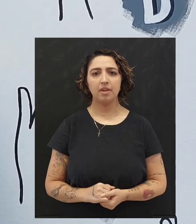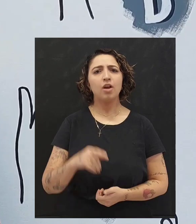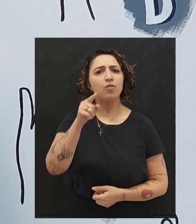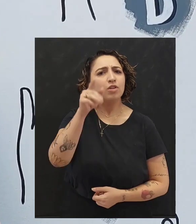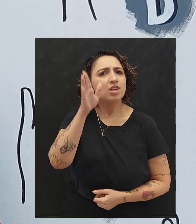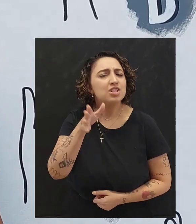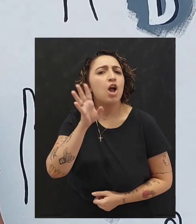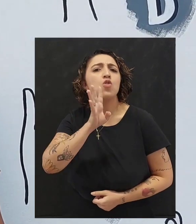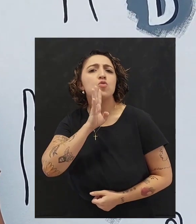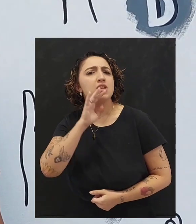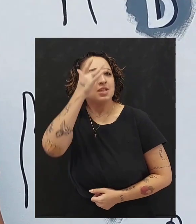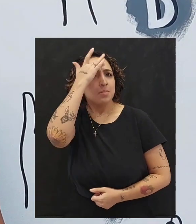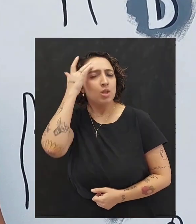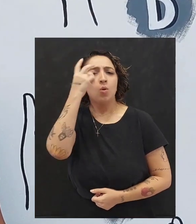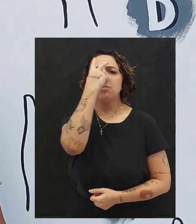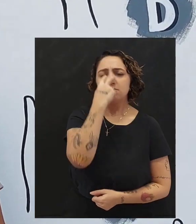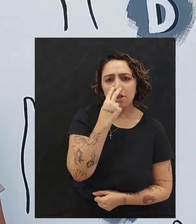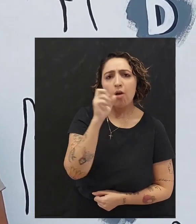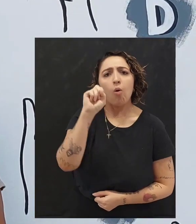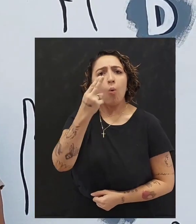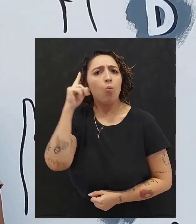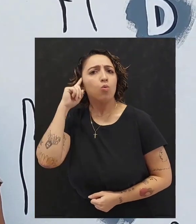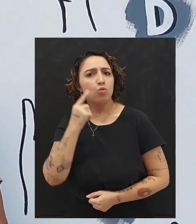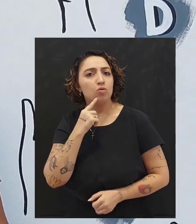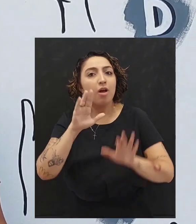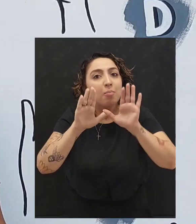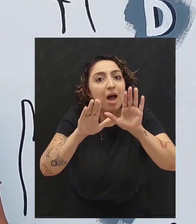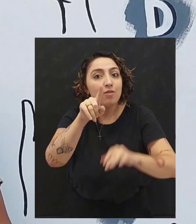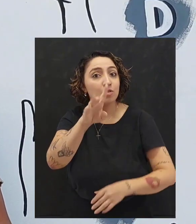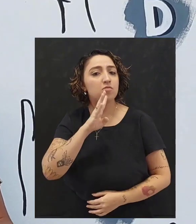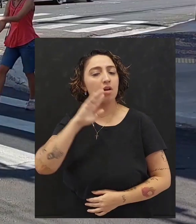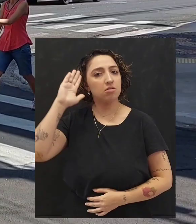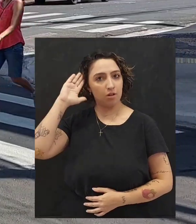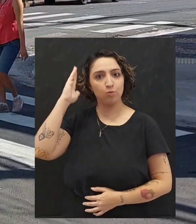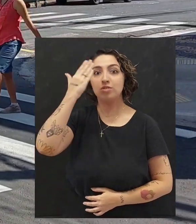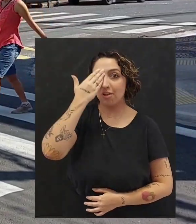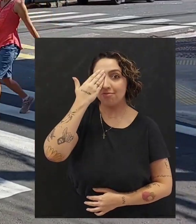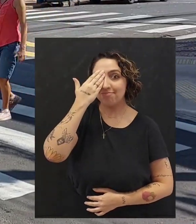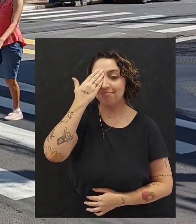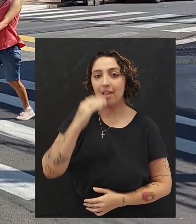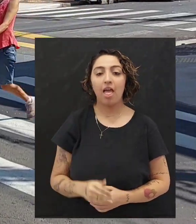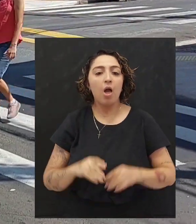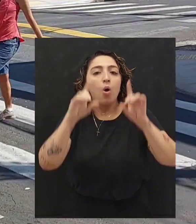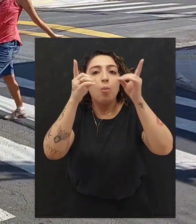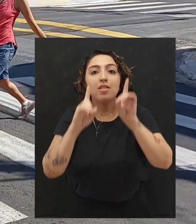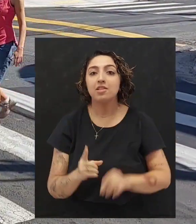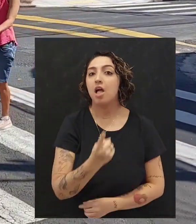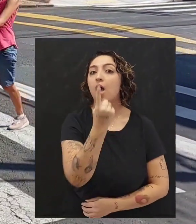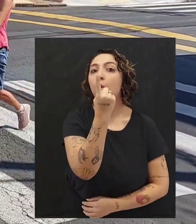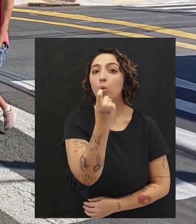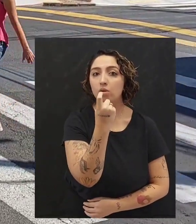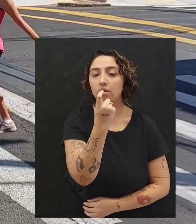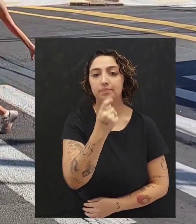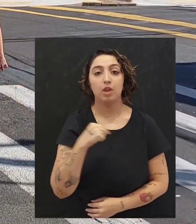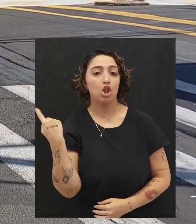Você já deve ter conhecido pessoas com deficiência visual ou auditiva, mas você sabe que existe a surdo-cegueira? Ela é uma deficiência